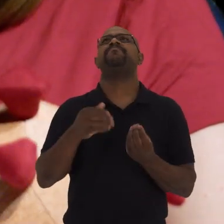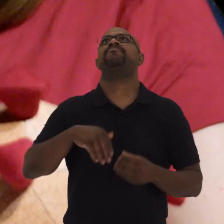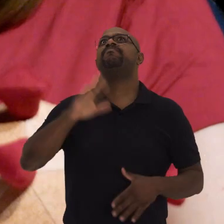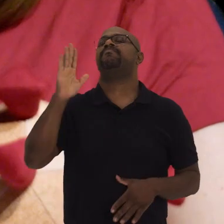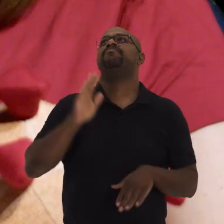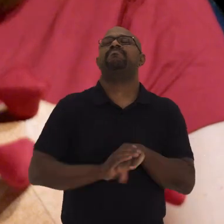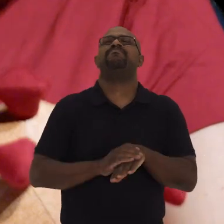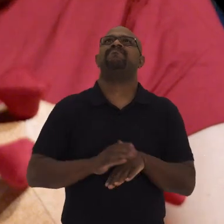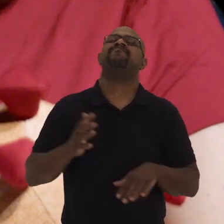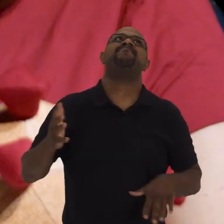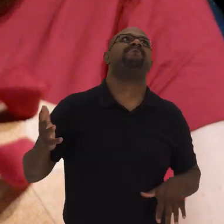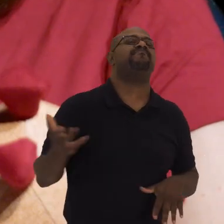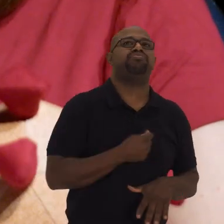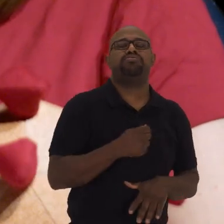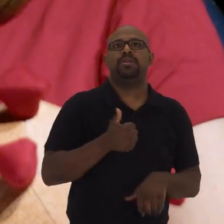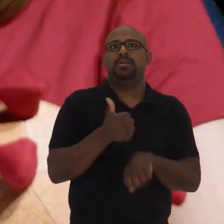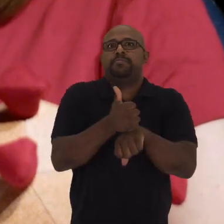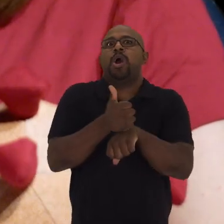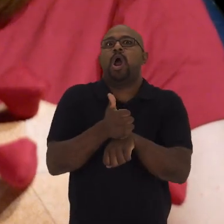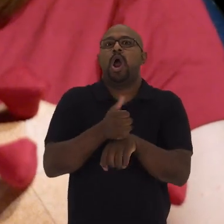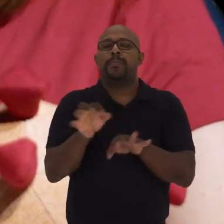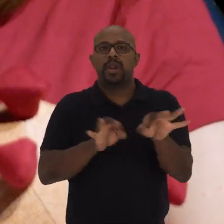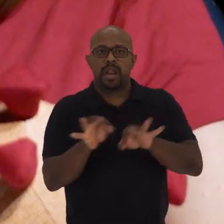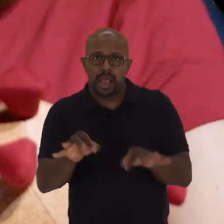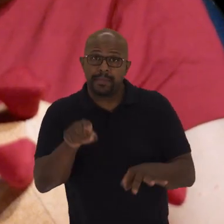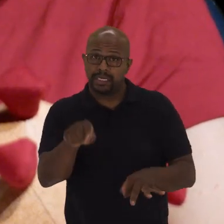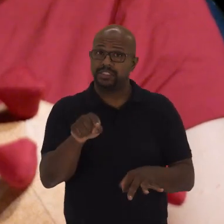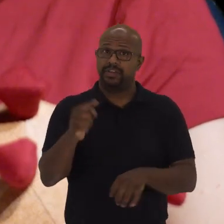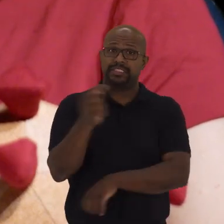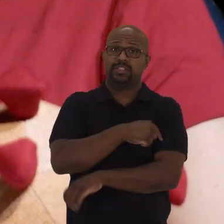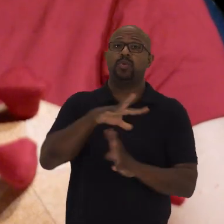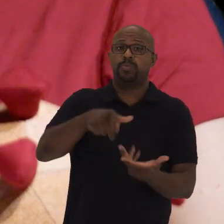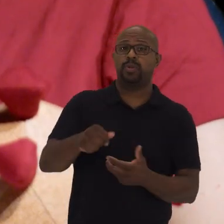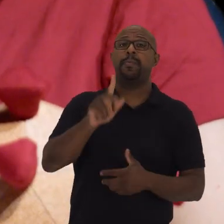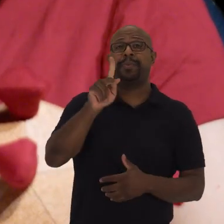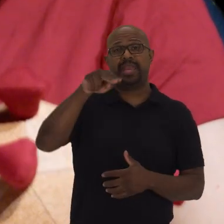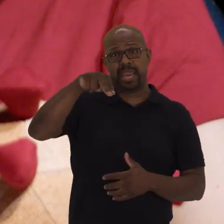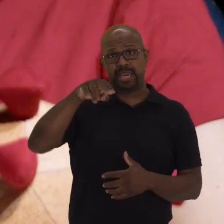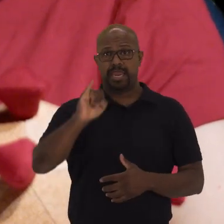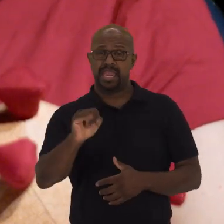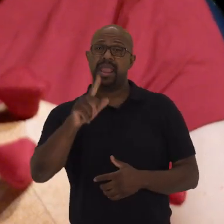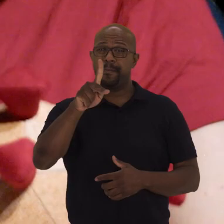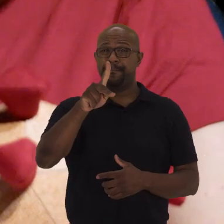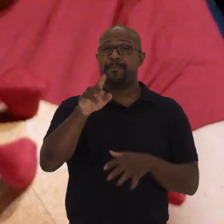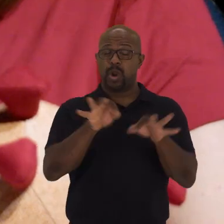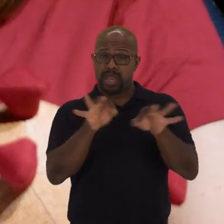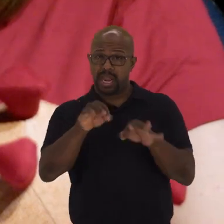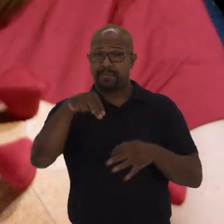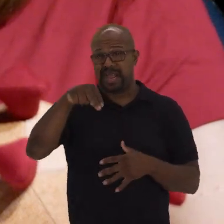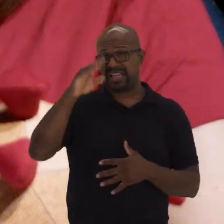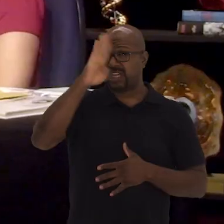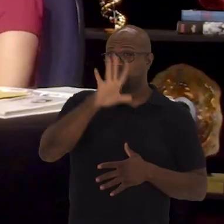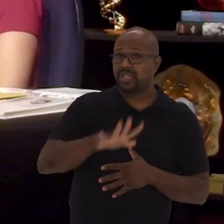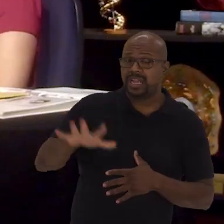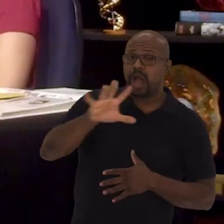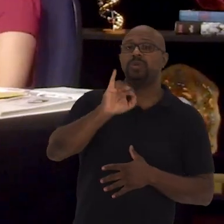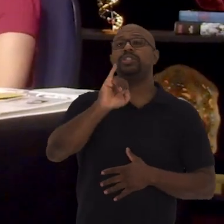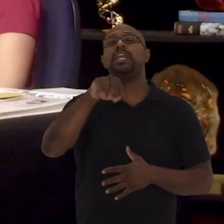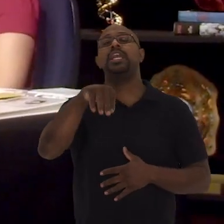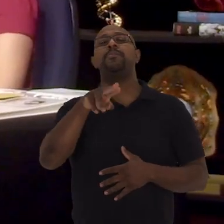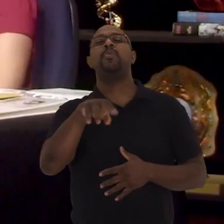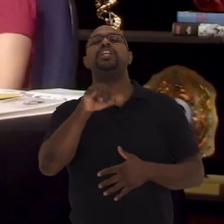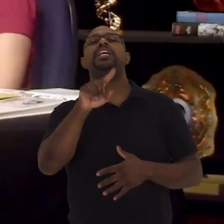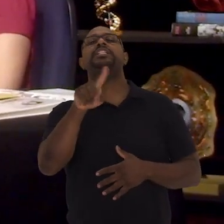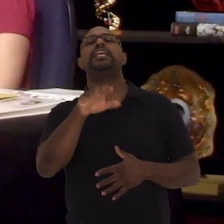programas De vacinação do mundo É o PNI Programa Nacional De imunização São